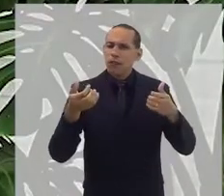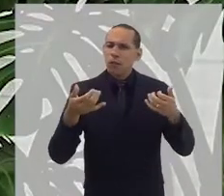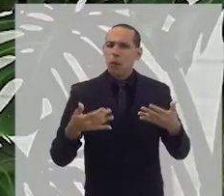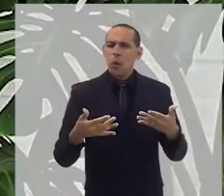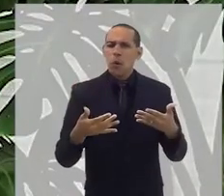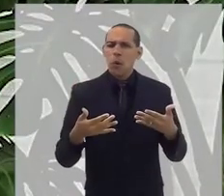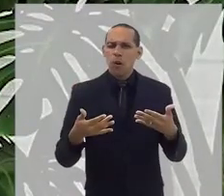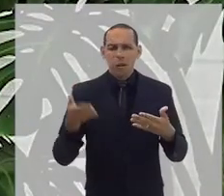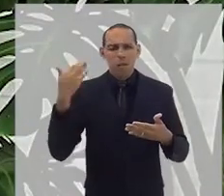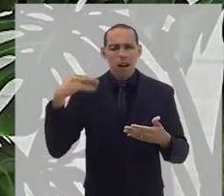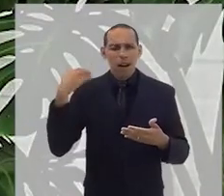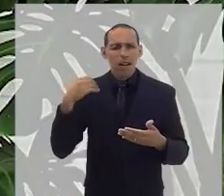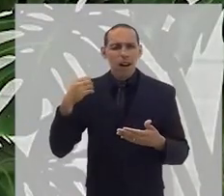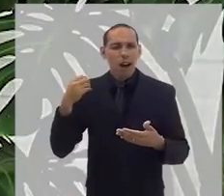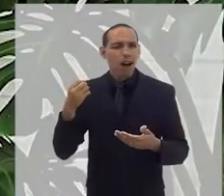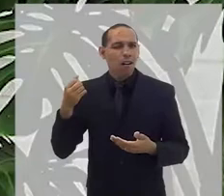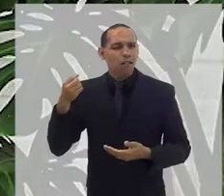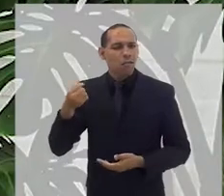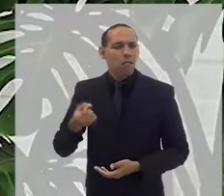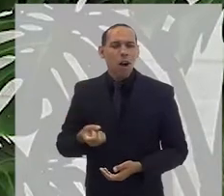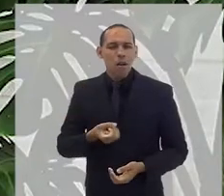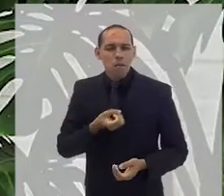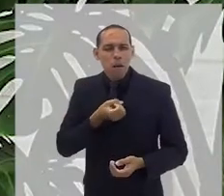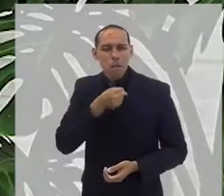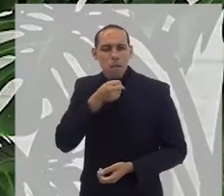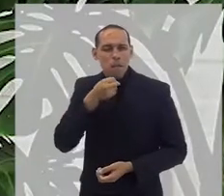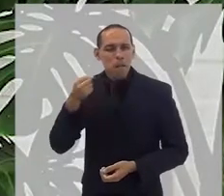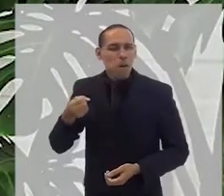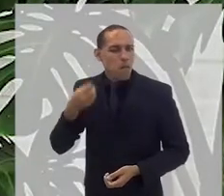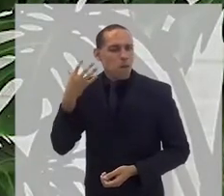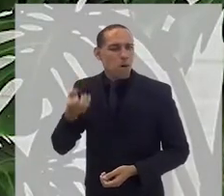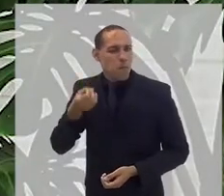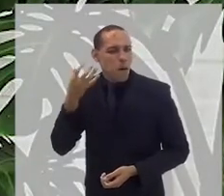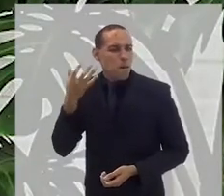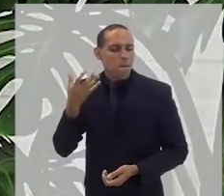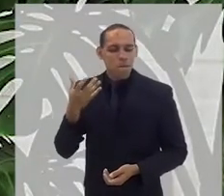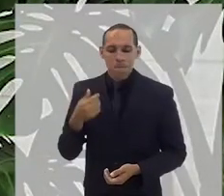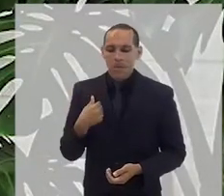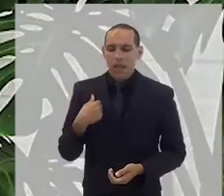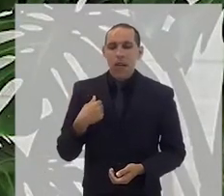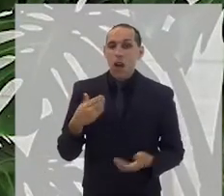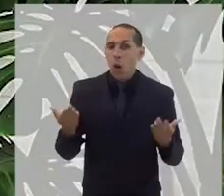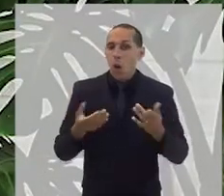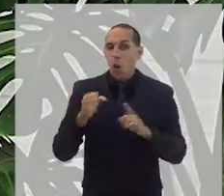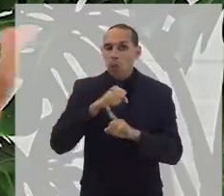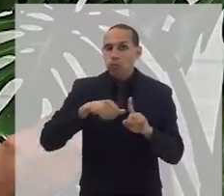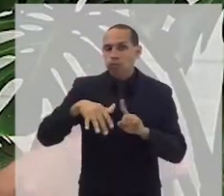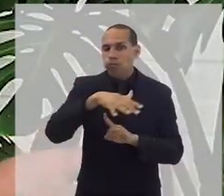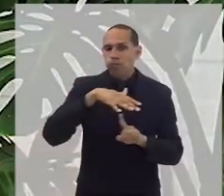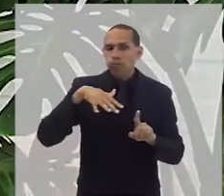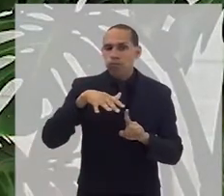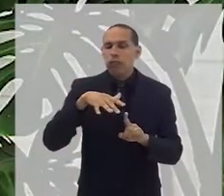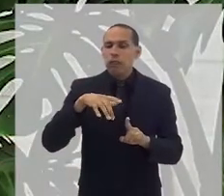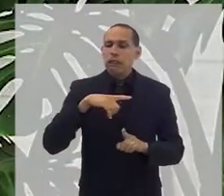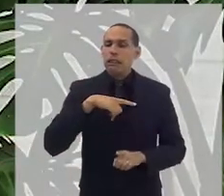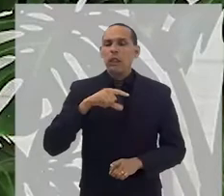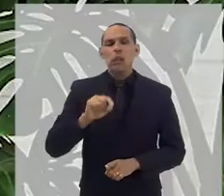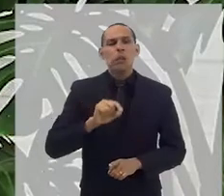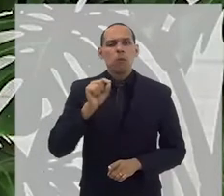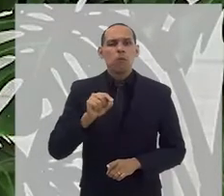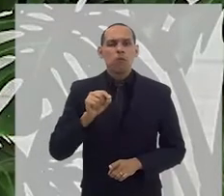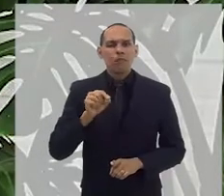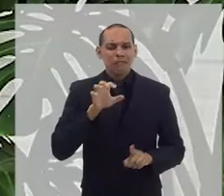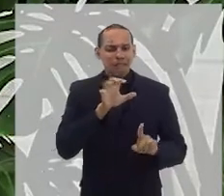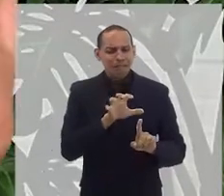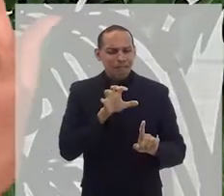atualmente sofre uma pressão muito grande para não, como é que